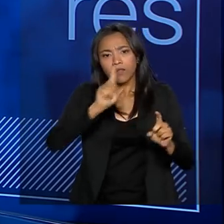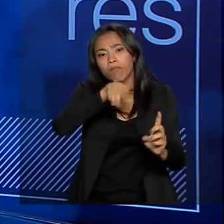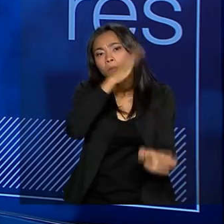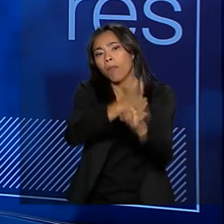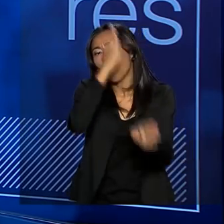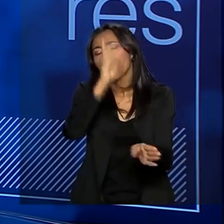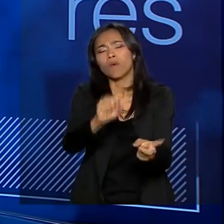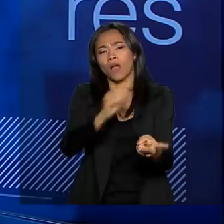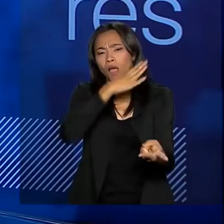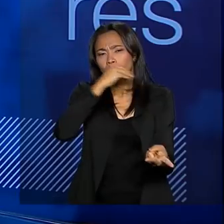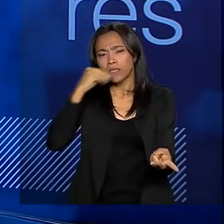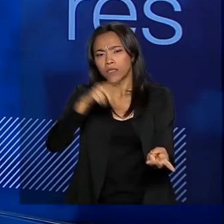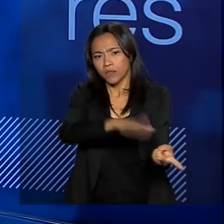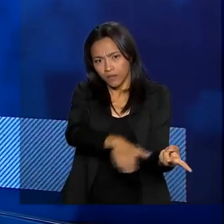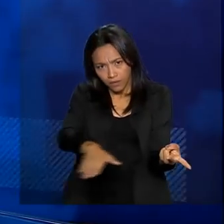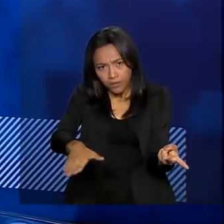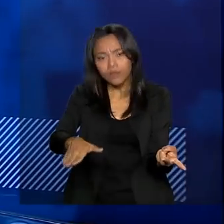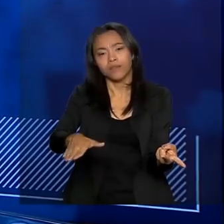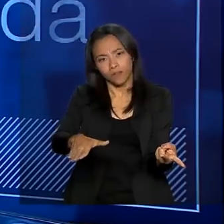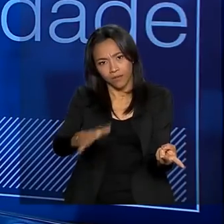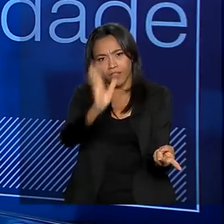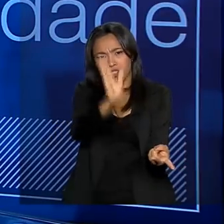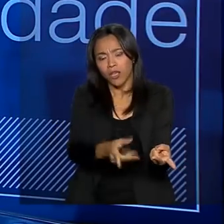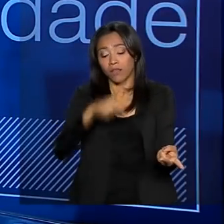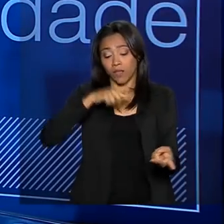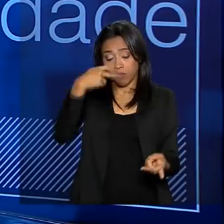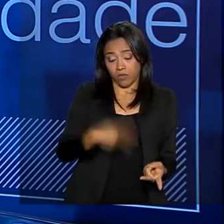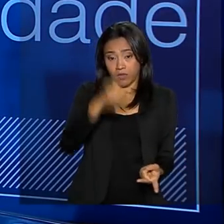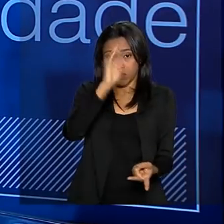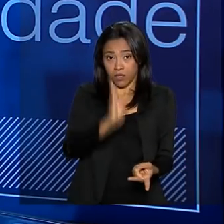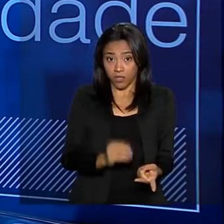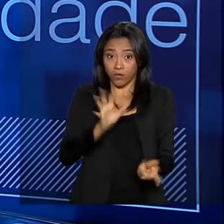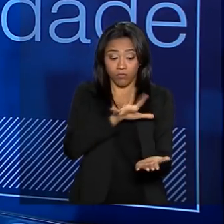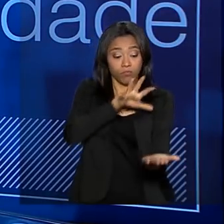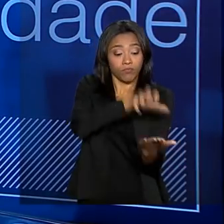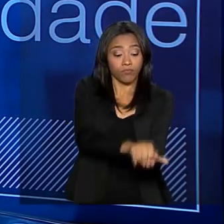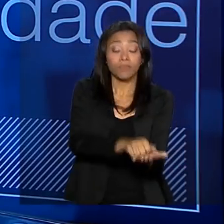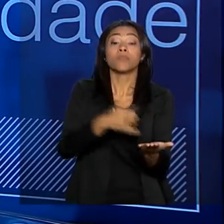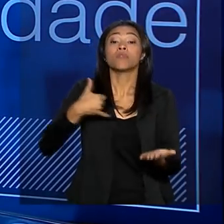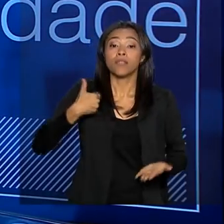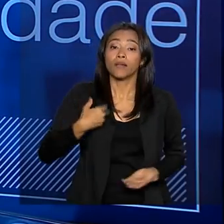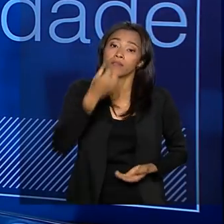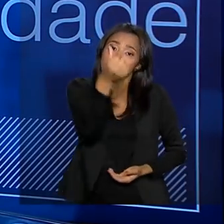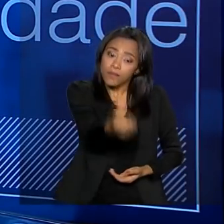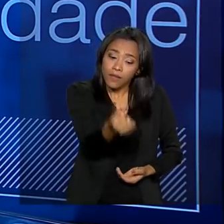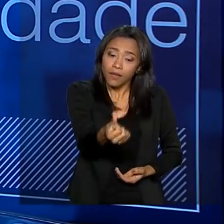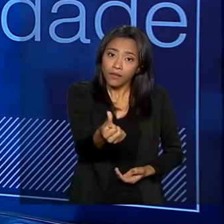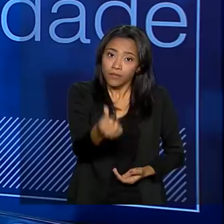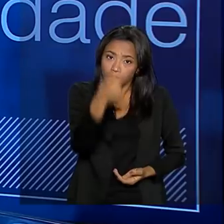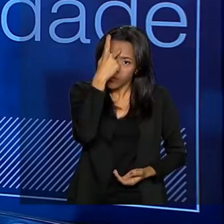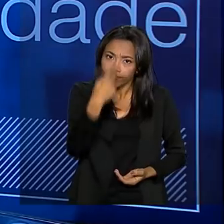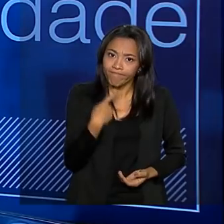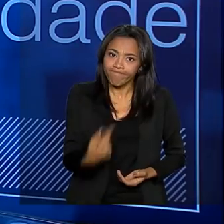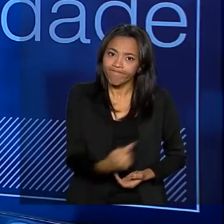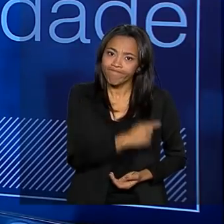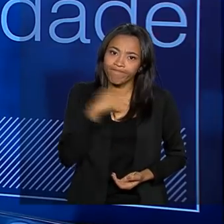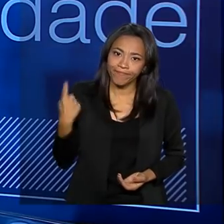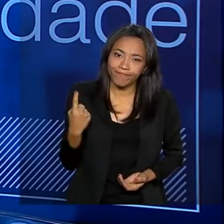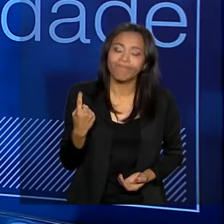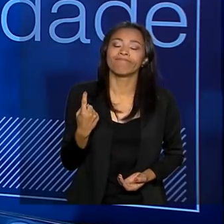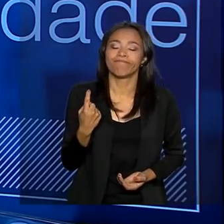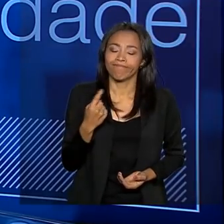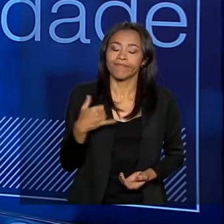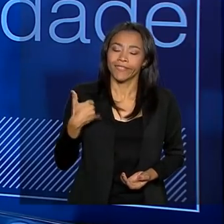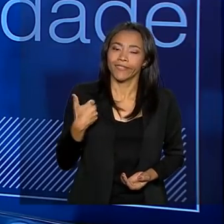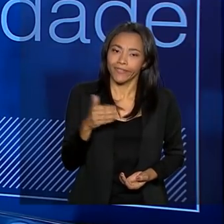adolescentes e crianças. Nós já temos no Brasil registro de crianças de seis anos que se suicidaram. E aí a gente